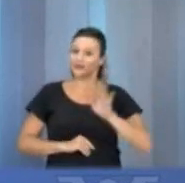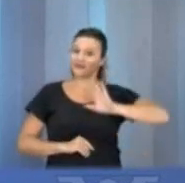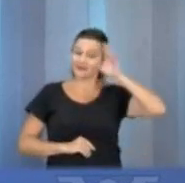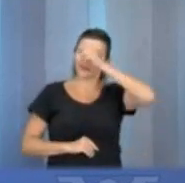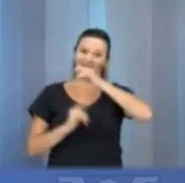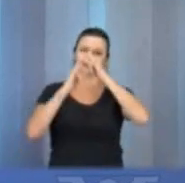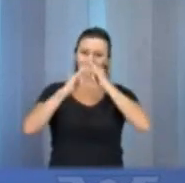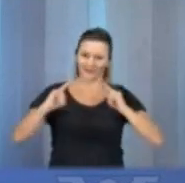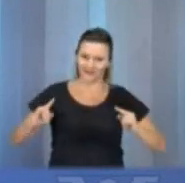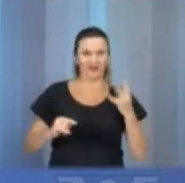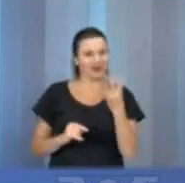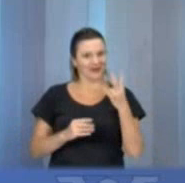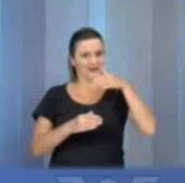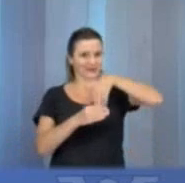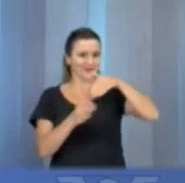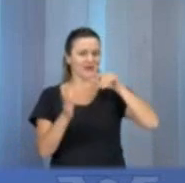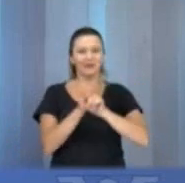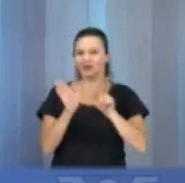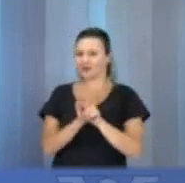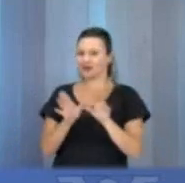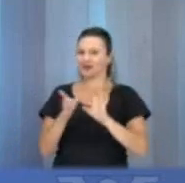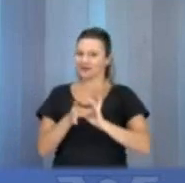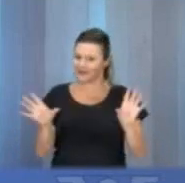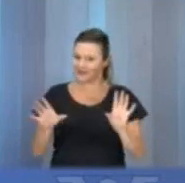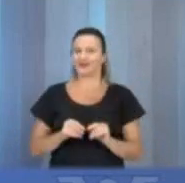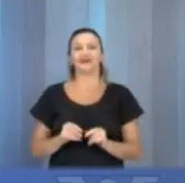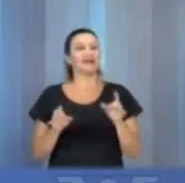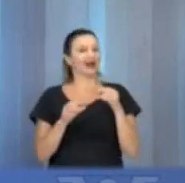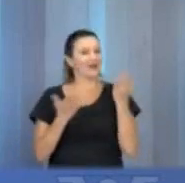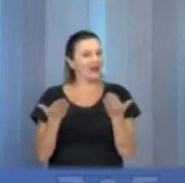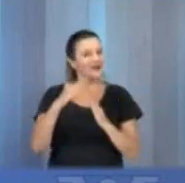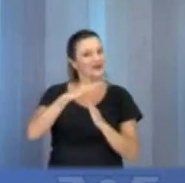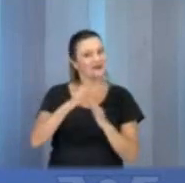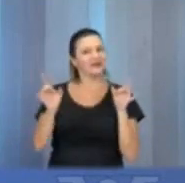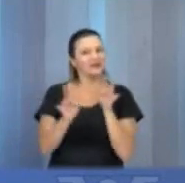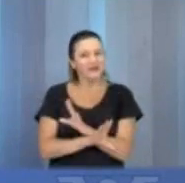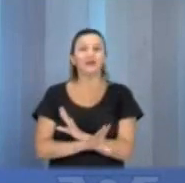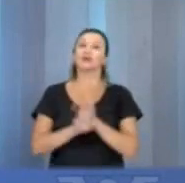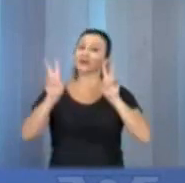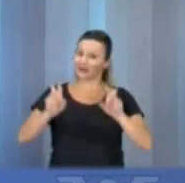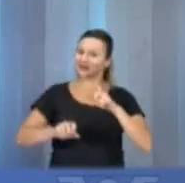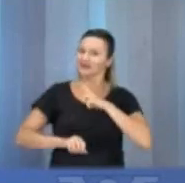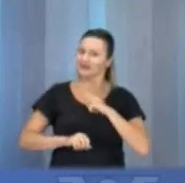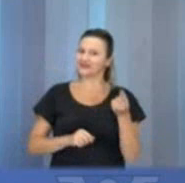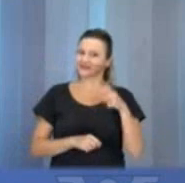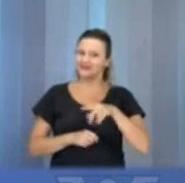de São Vicente, nesse segundo turno, com perguntas com tema livre. Depois do intervalo, o tema é determinado. Voltamos já.